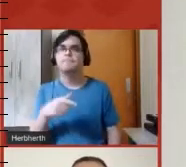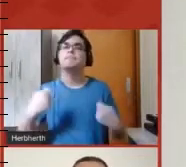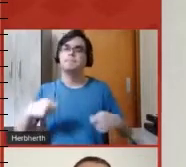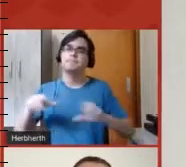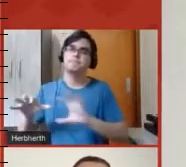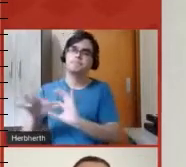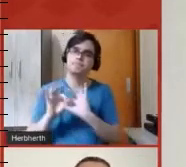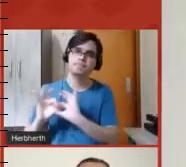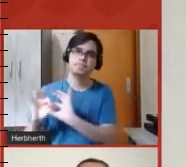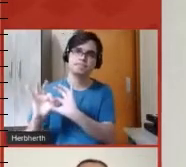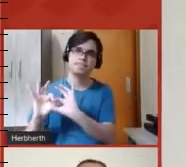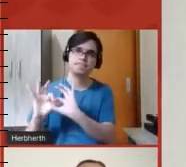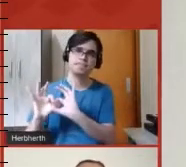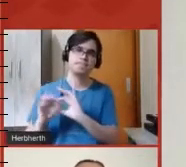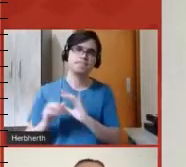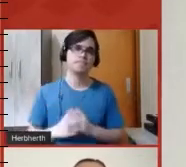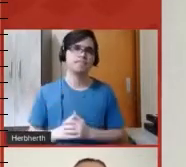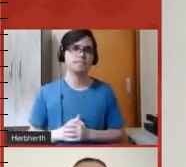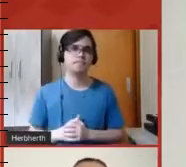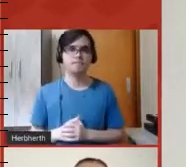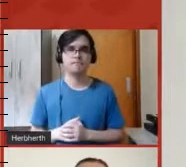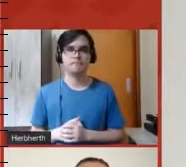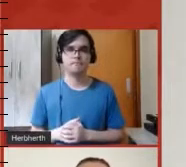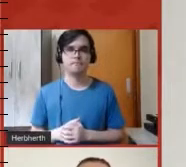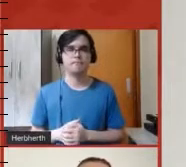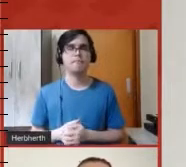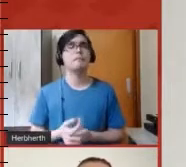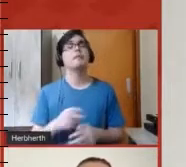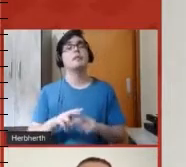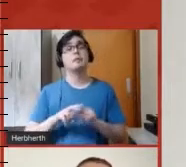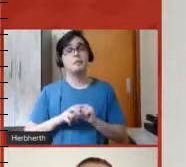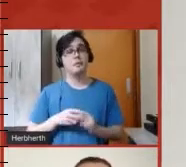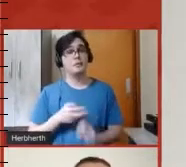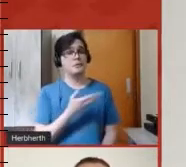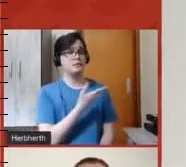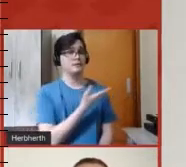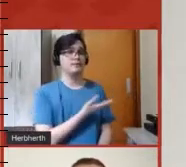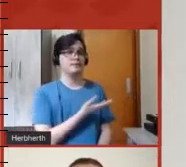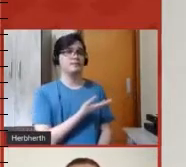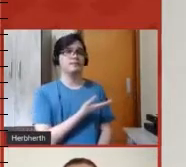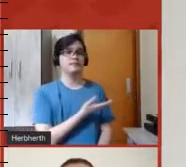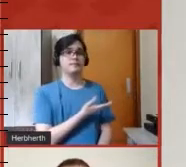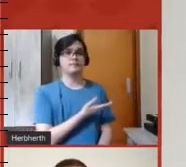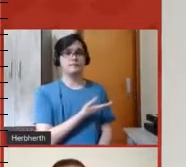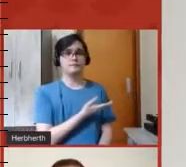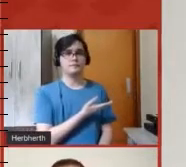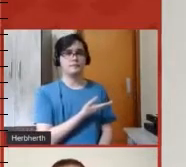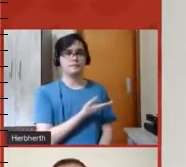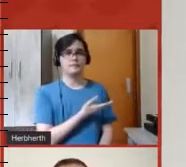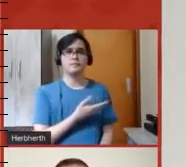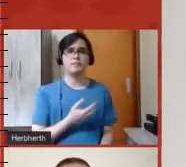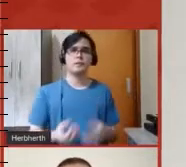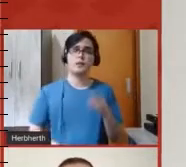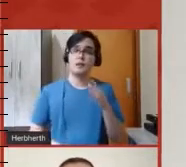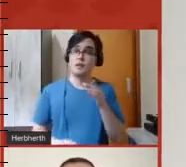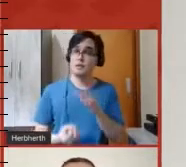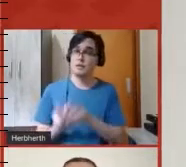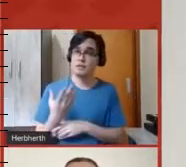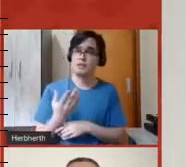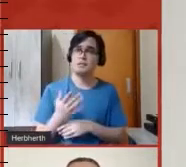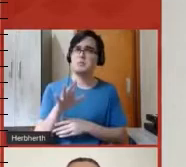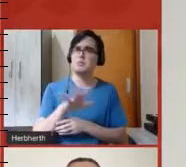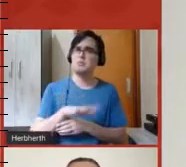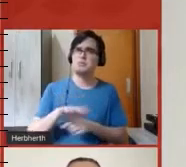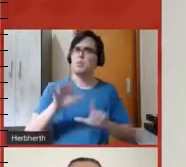E, com isso, nós optamos por criar um ambiente virtual, usamos o Ava Moodle